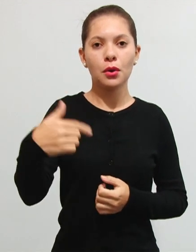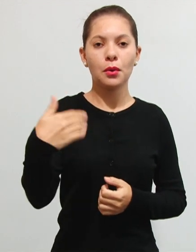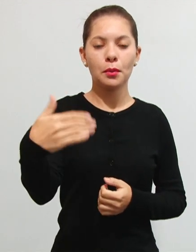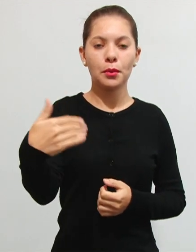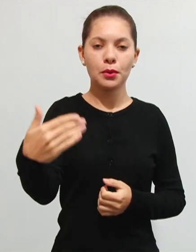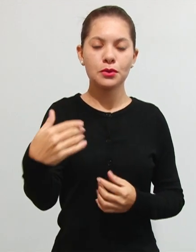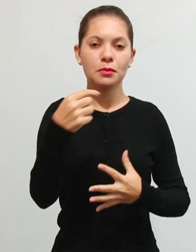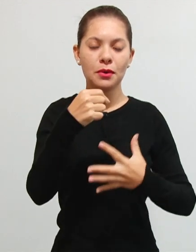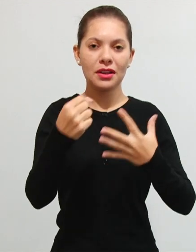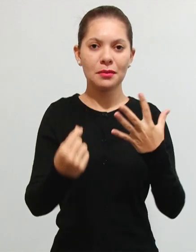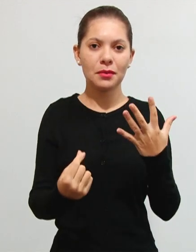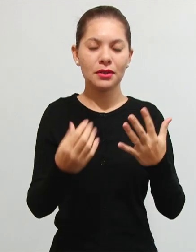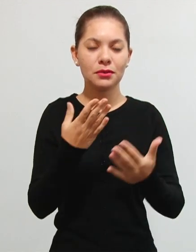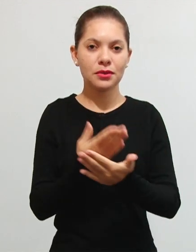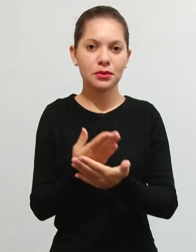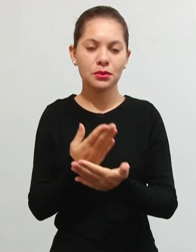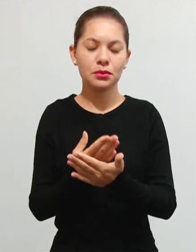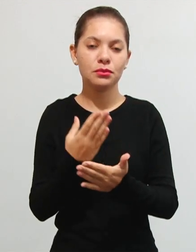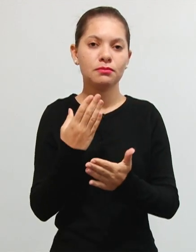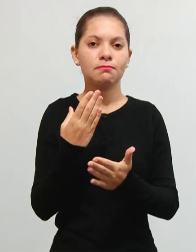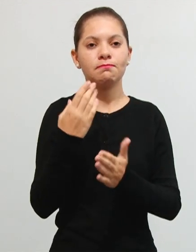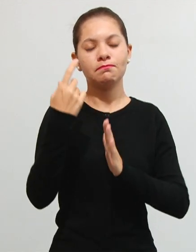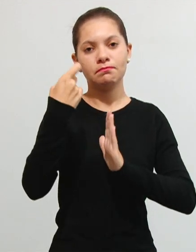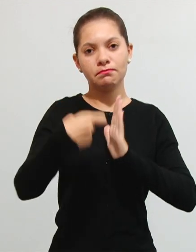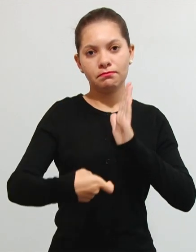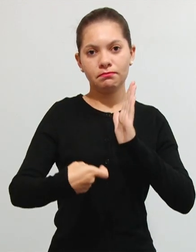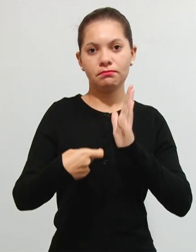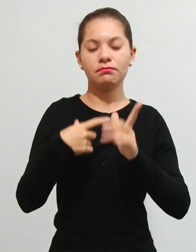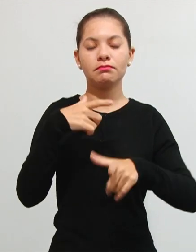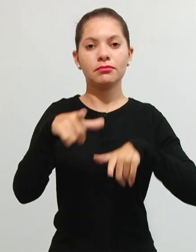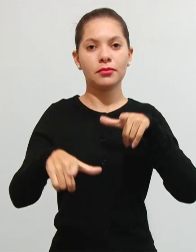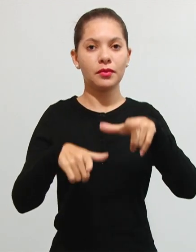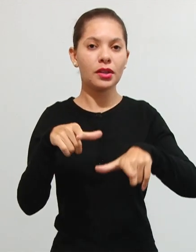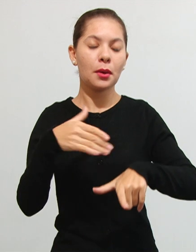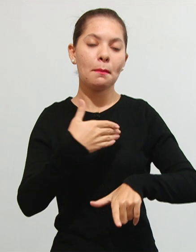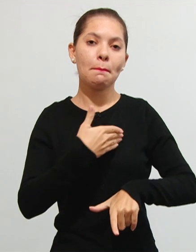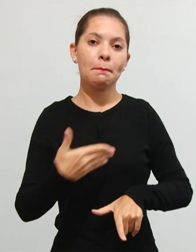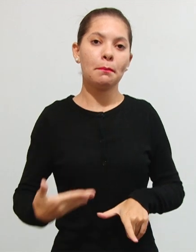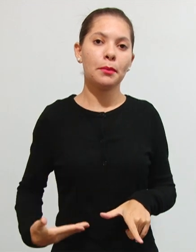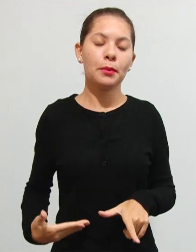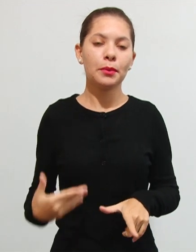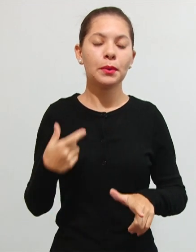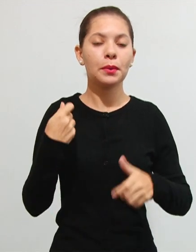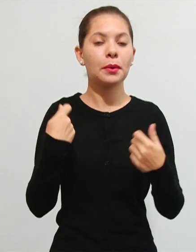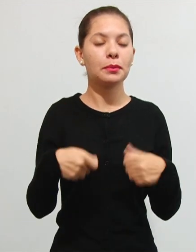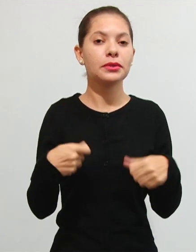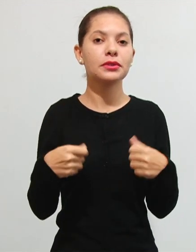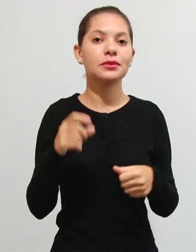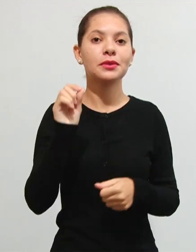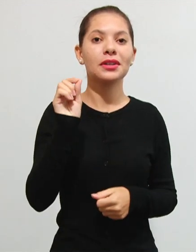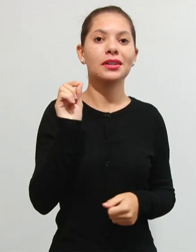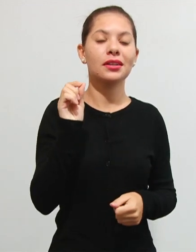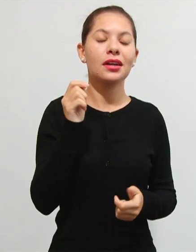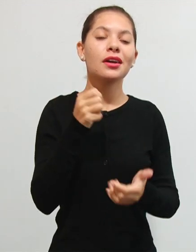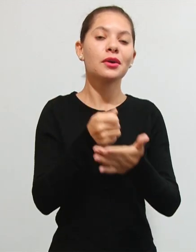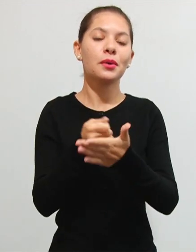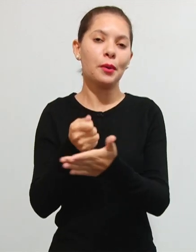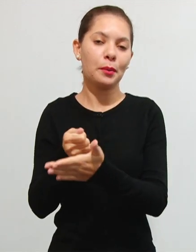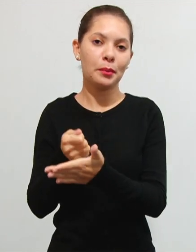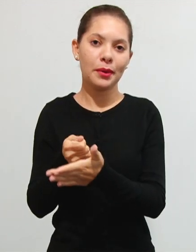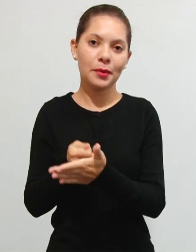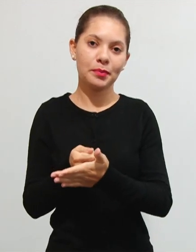de destaque no estudo das taxas de serviços públicos atrela-se a possibilidade de cobrança pela